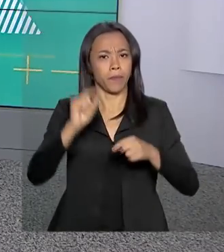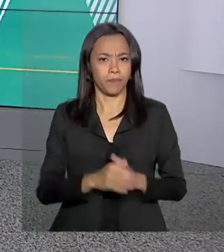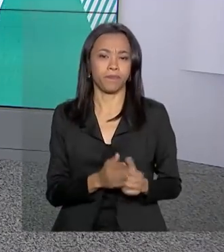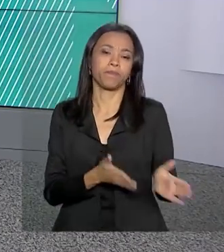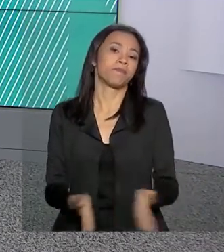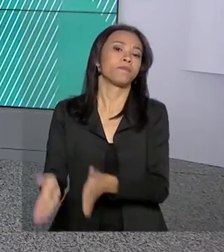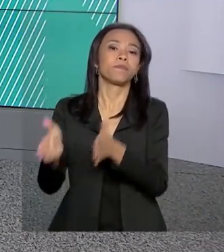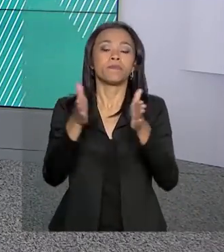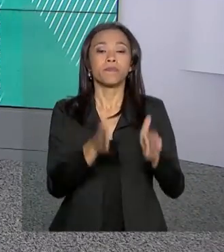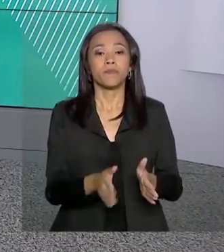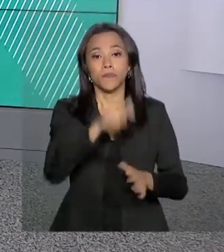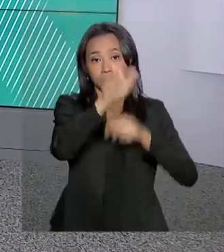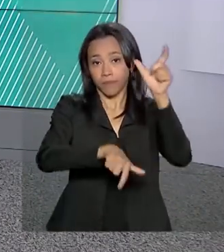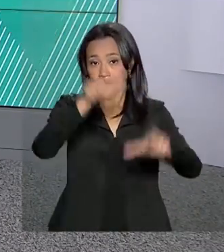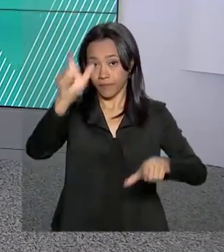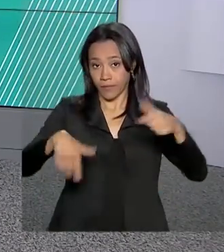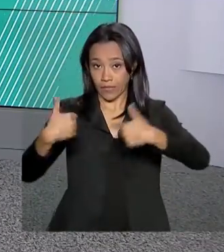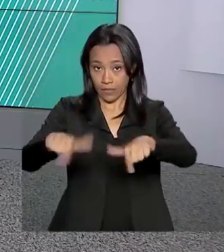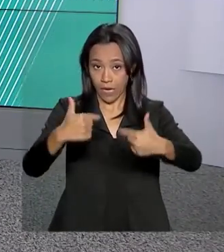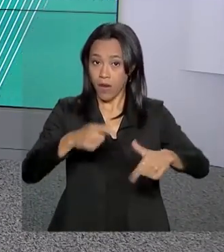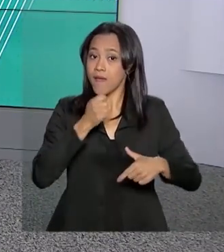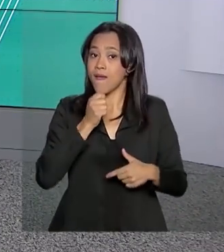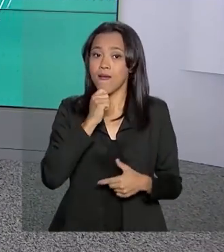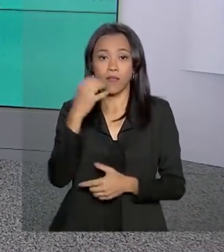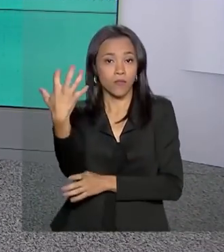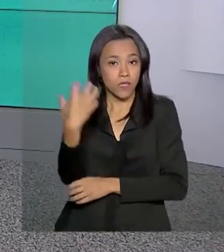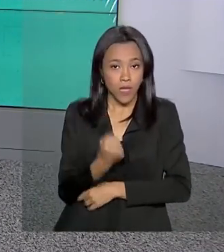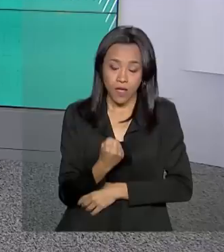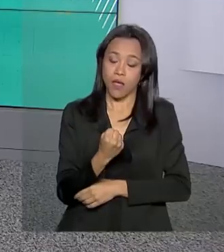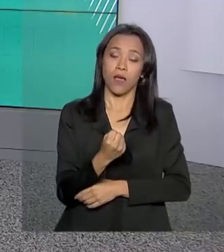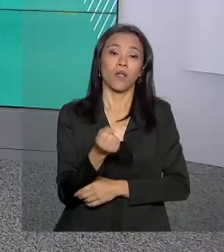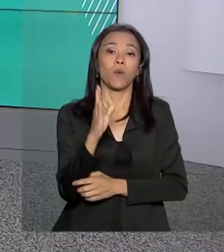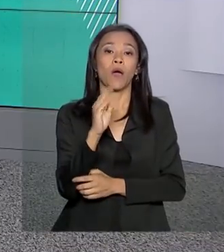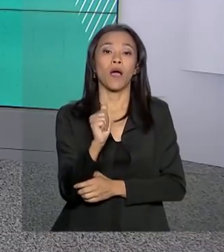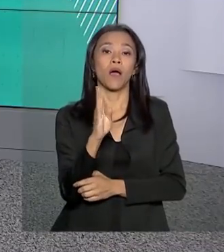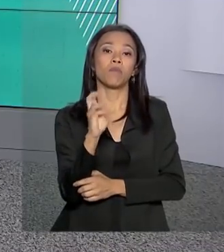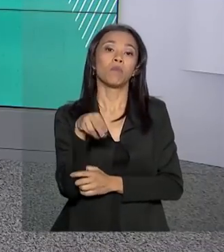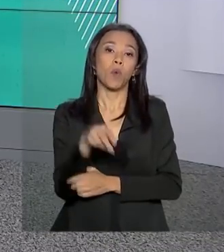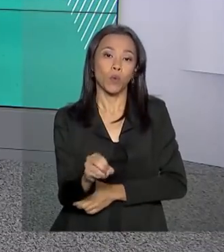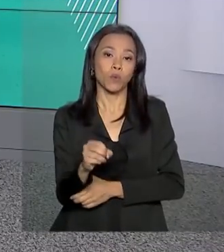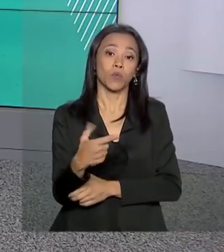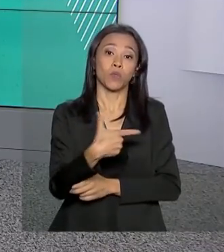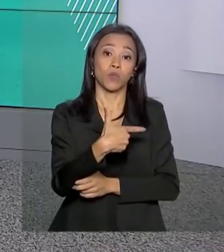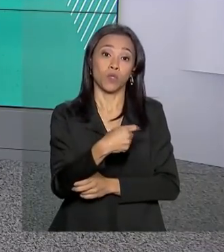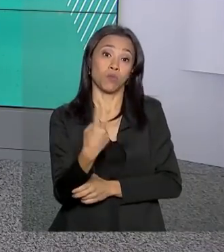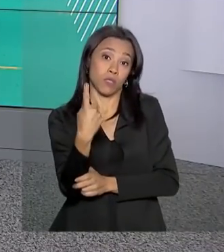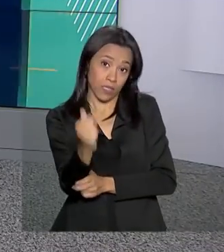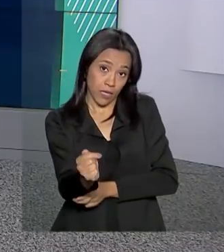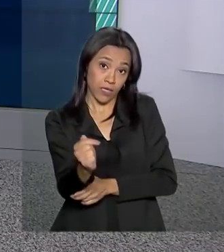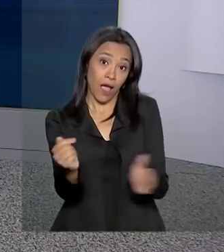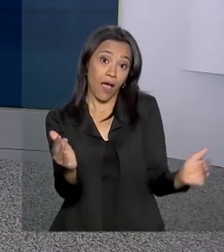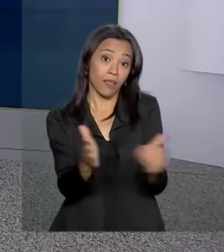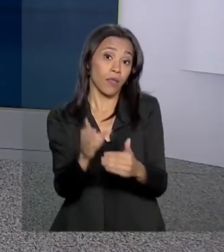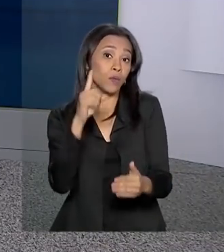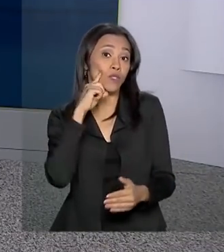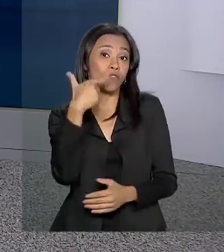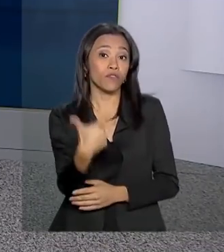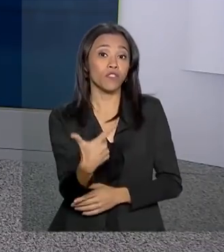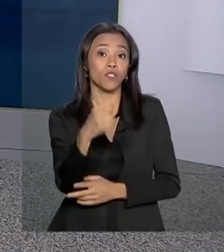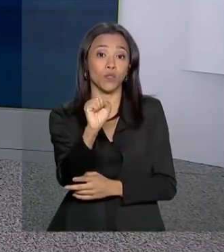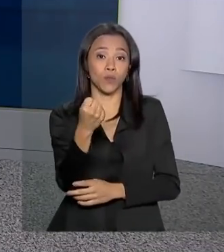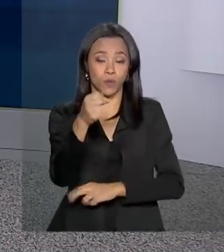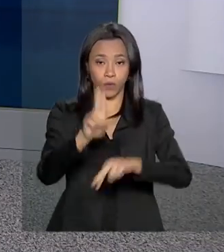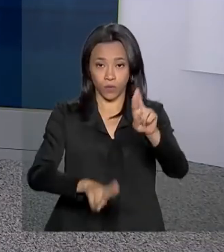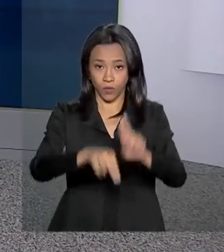Os trabalhadores que ainda não sacaram o abono salarial ano-base 2017 têm até o dia 28 de